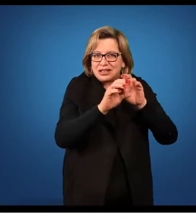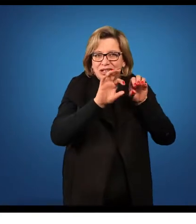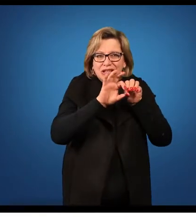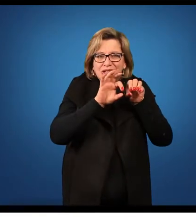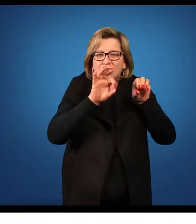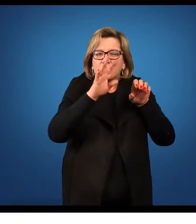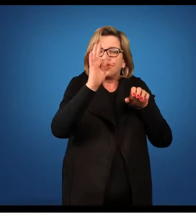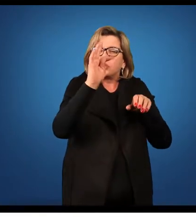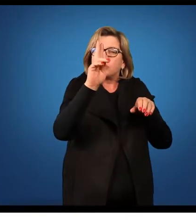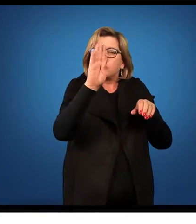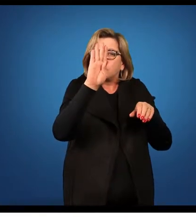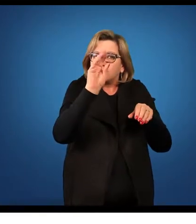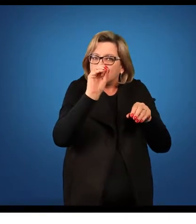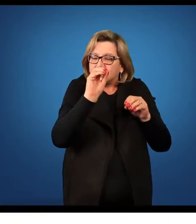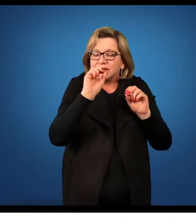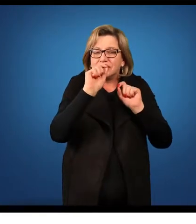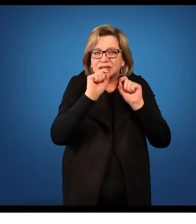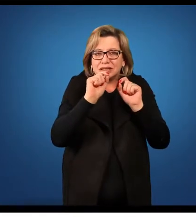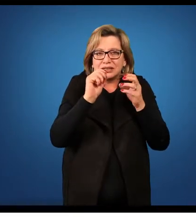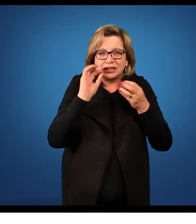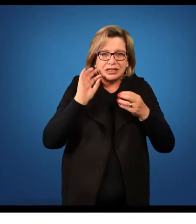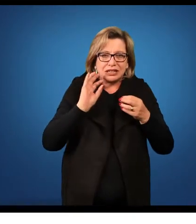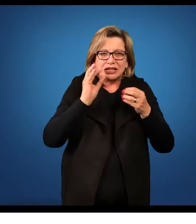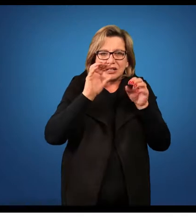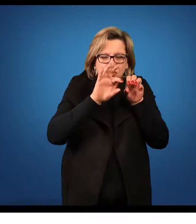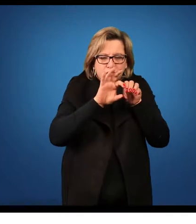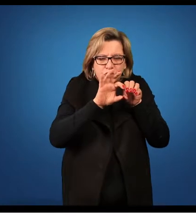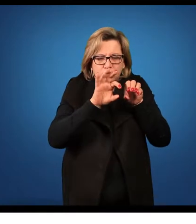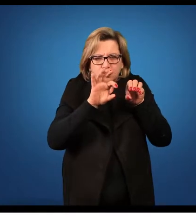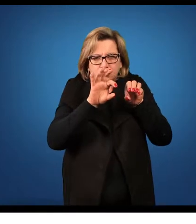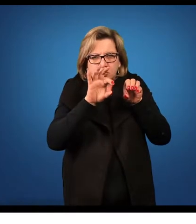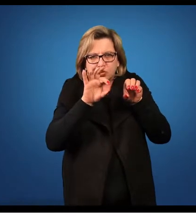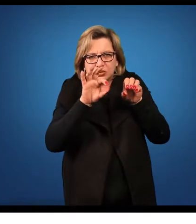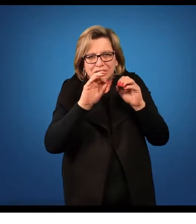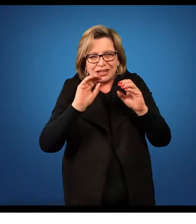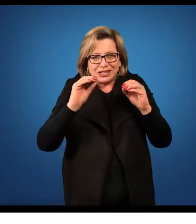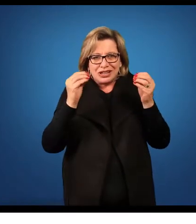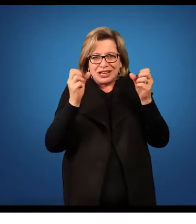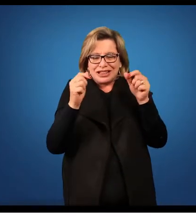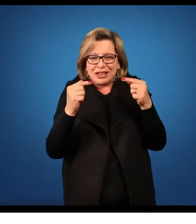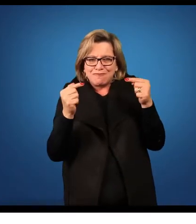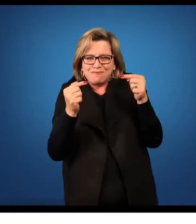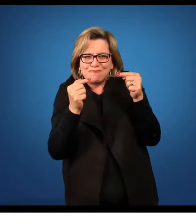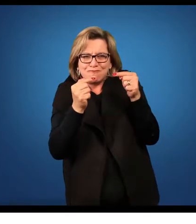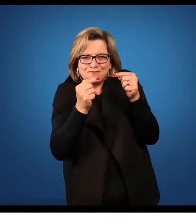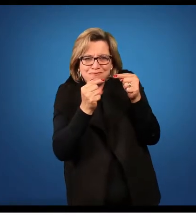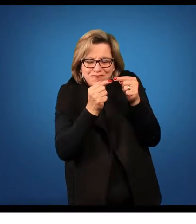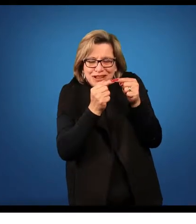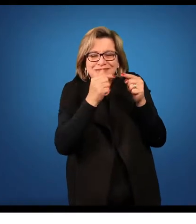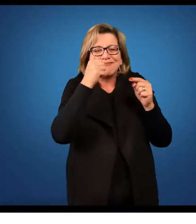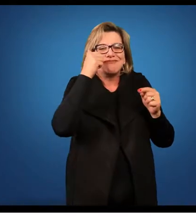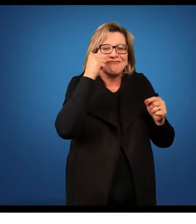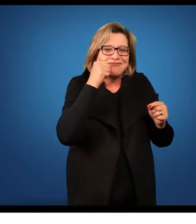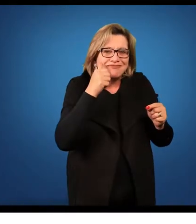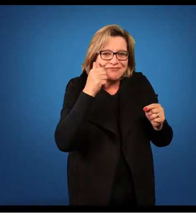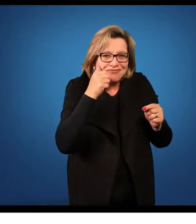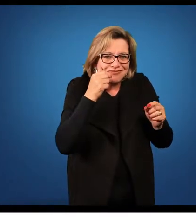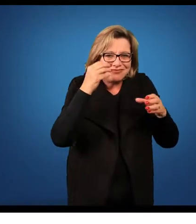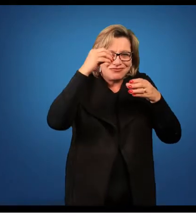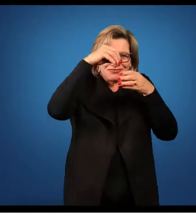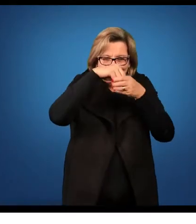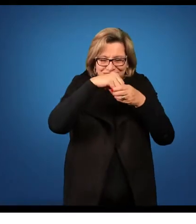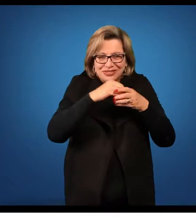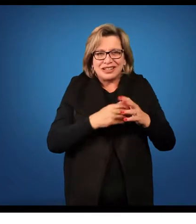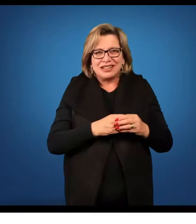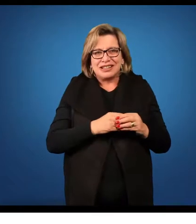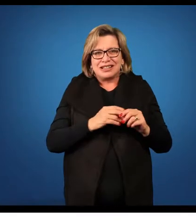polínico e é através desse tubo polínico que ele irá crescer em direção ao gametófito feminino para encontrar os gametas femininos lá em seu interior.